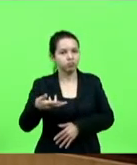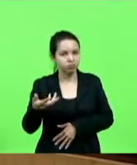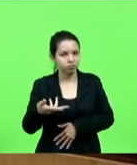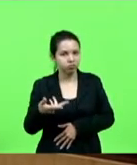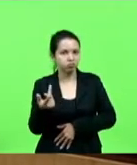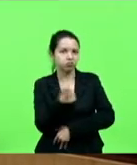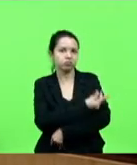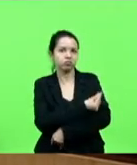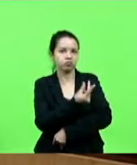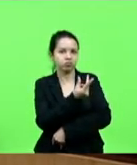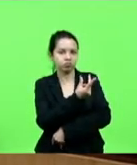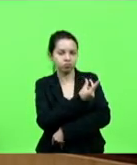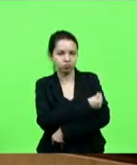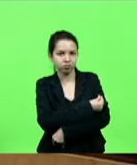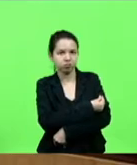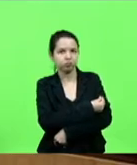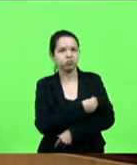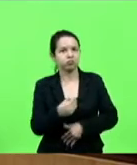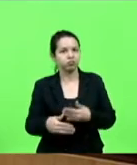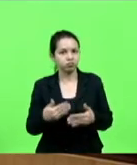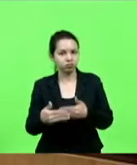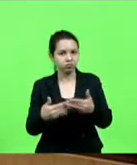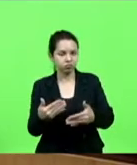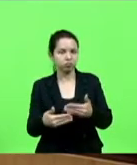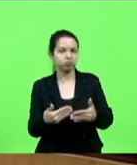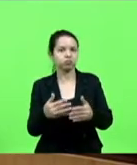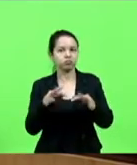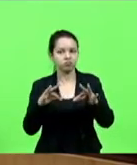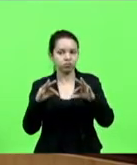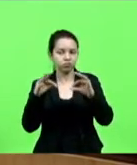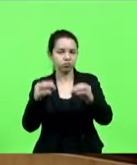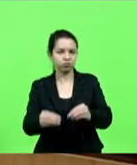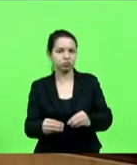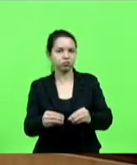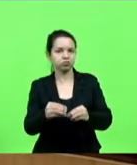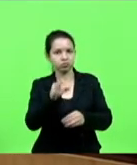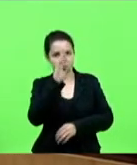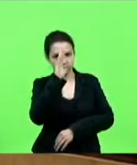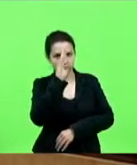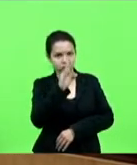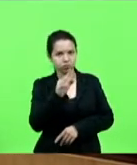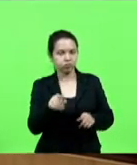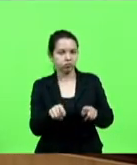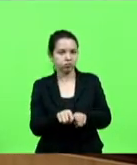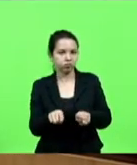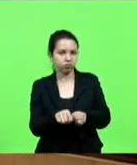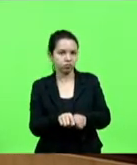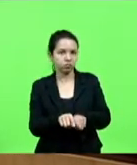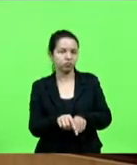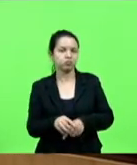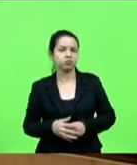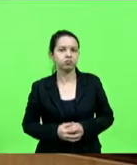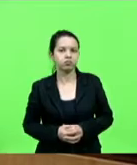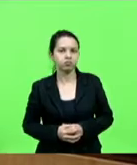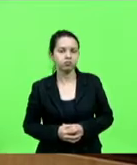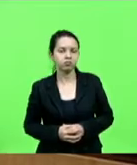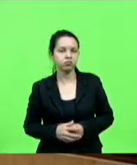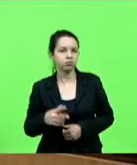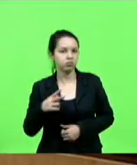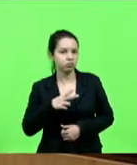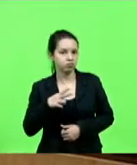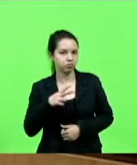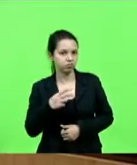vacinas para dar essa imunização para todos. Inclusive, a Anvisa, que estranhamente não